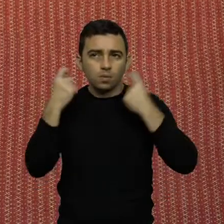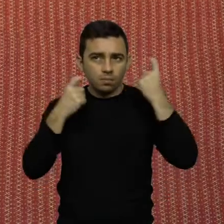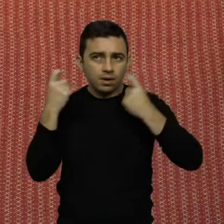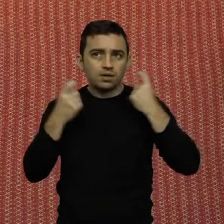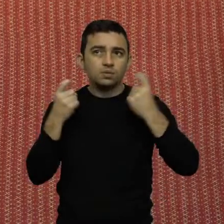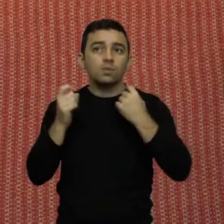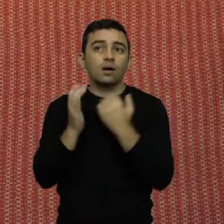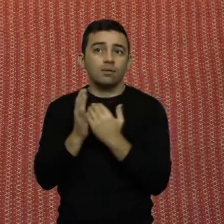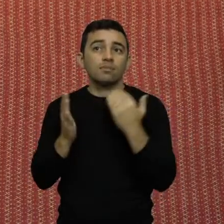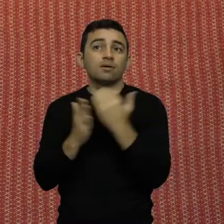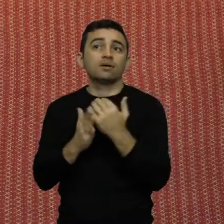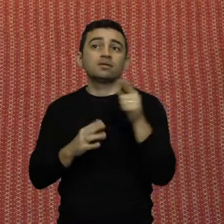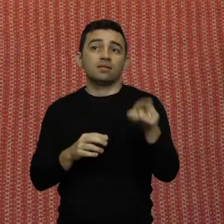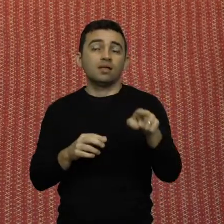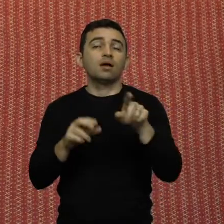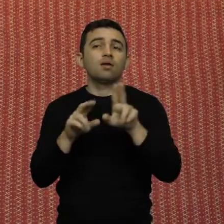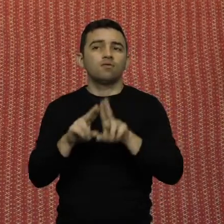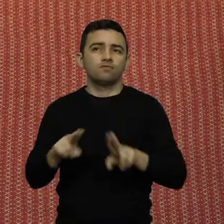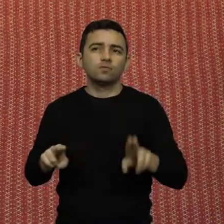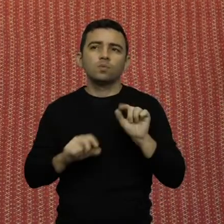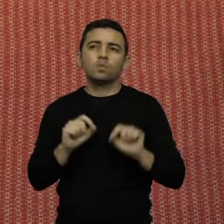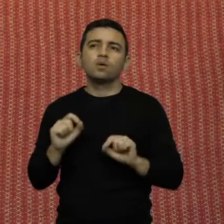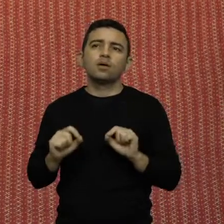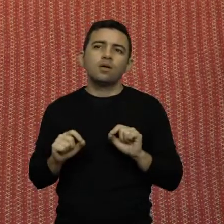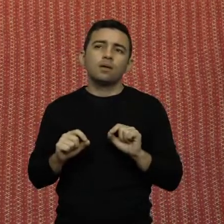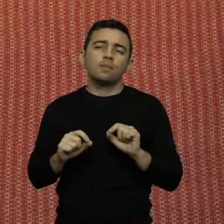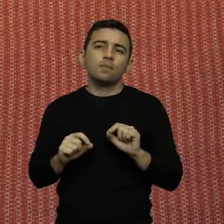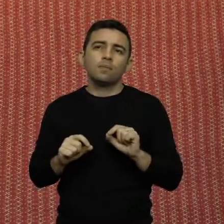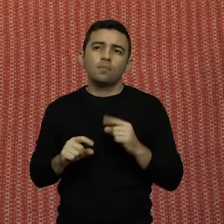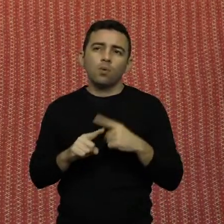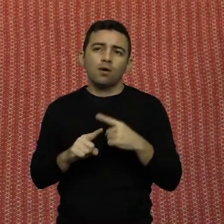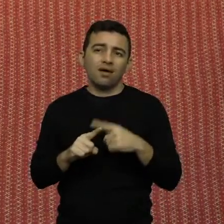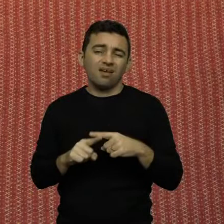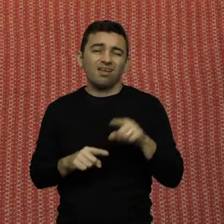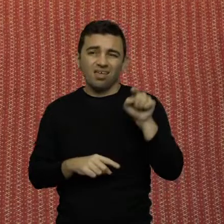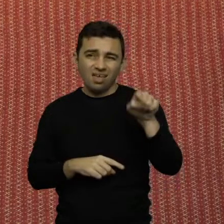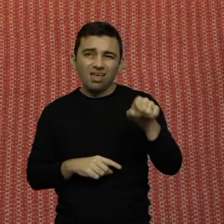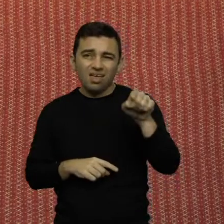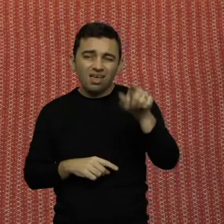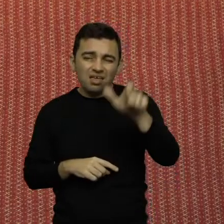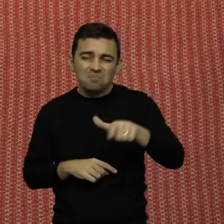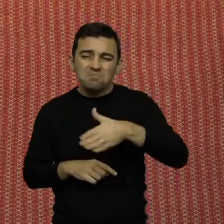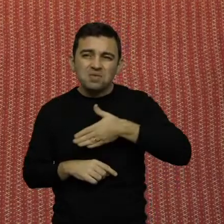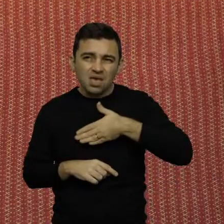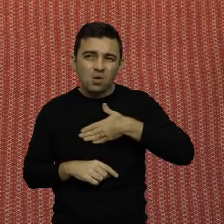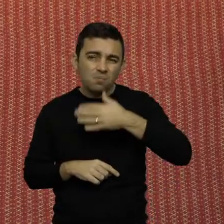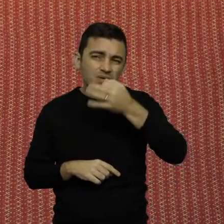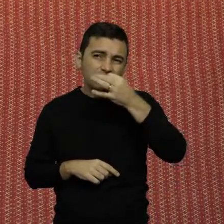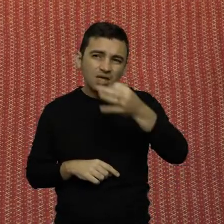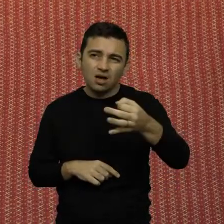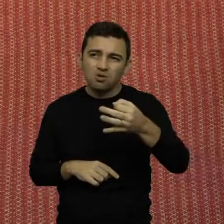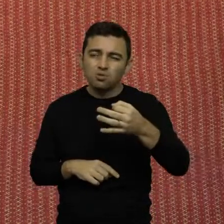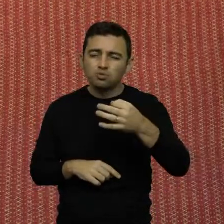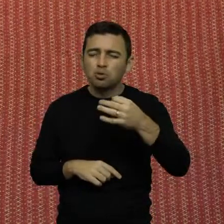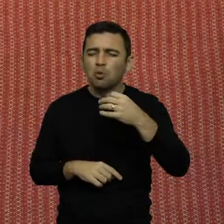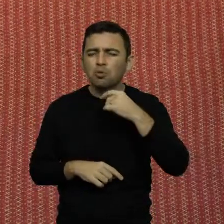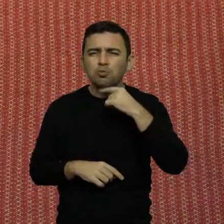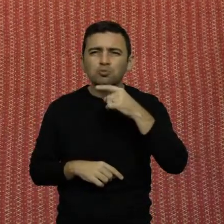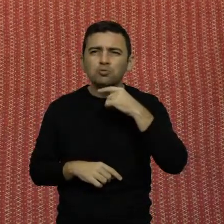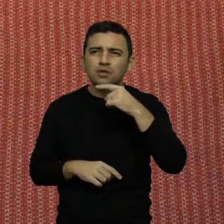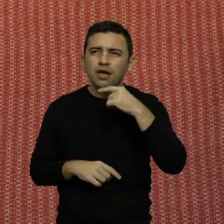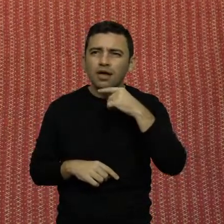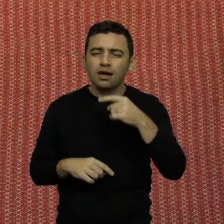relação à Universidade Federal e o seu futuro. Porque esse é um sujeito que, na minha opinião, não sabe lidar com a coisa pública.